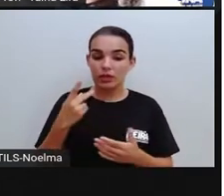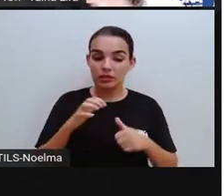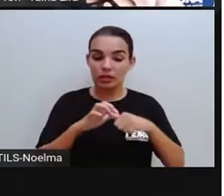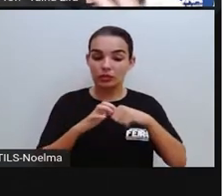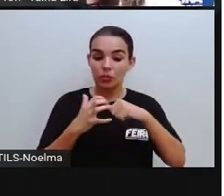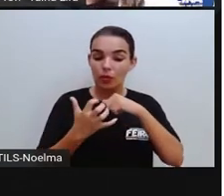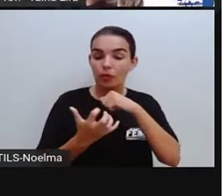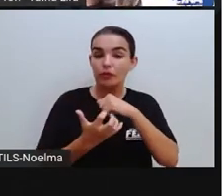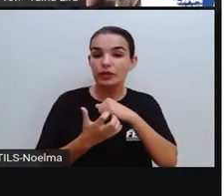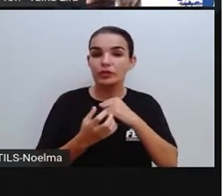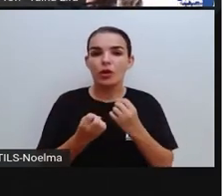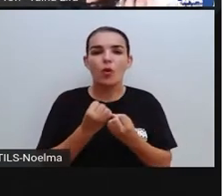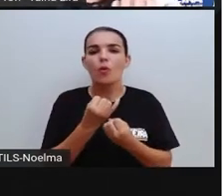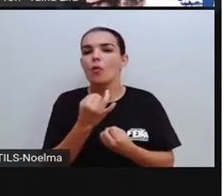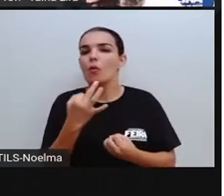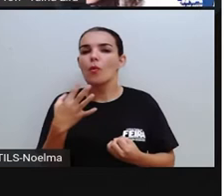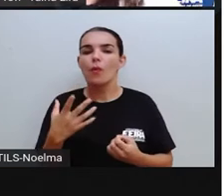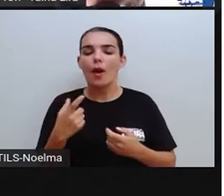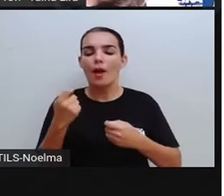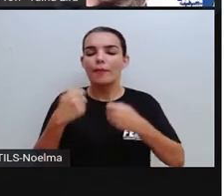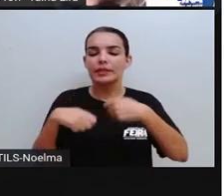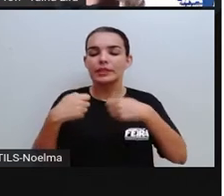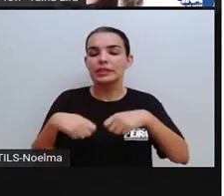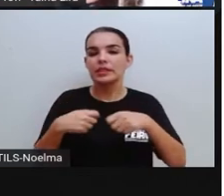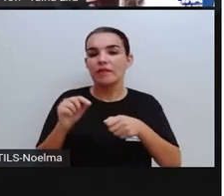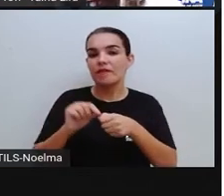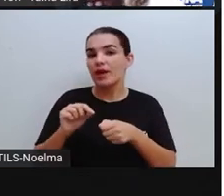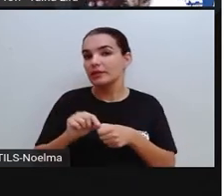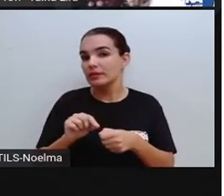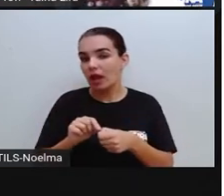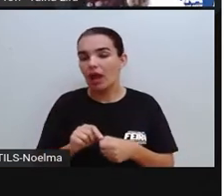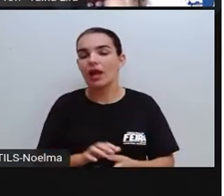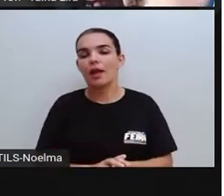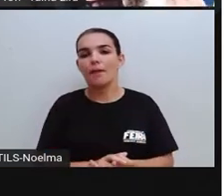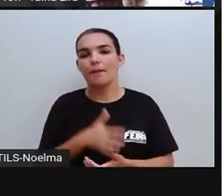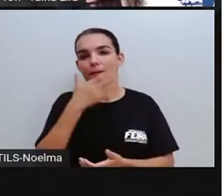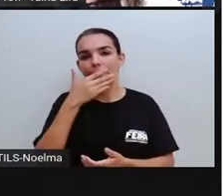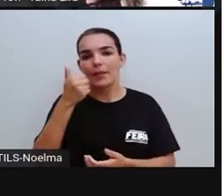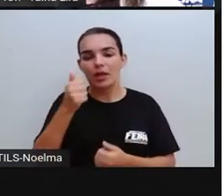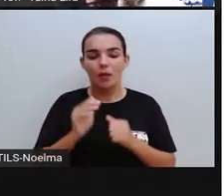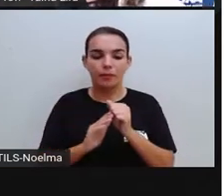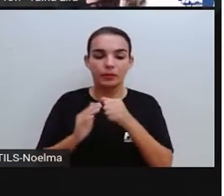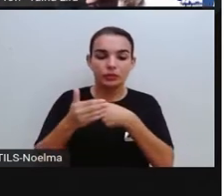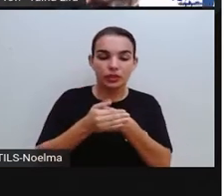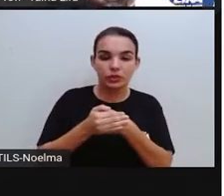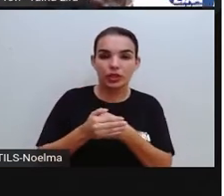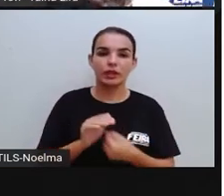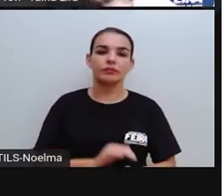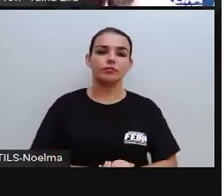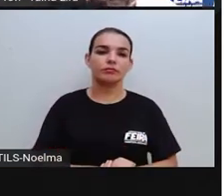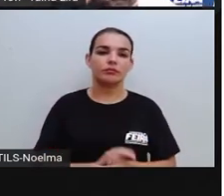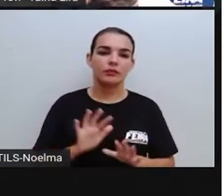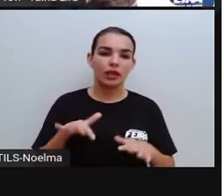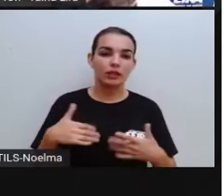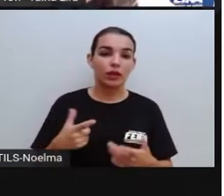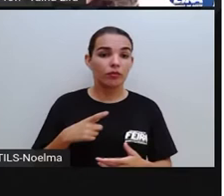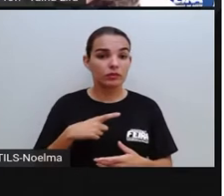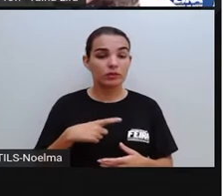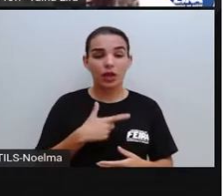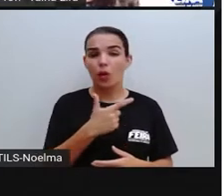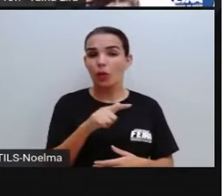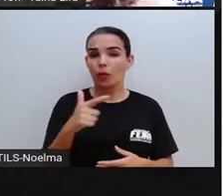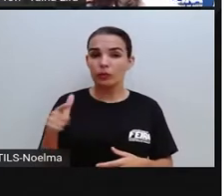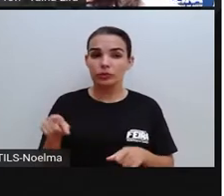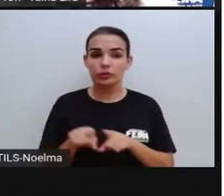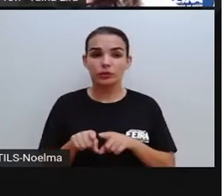casos, quais eram as recomendações, o que era que a gente precisava fazer para se proteger, certo? E nós temos outros,